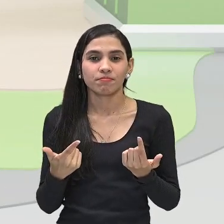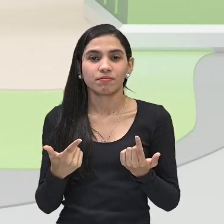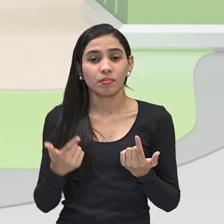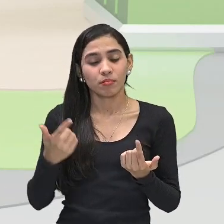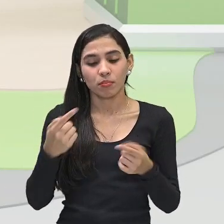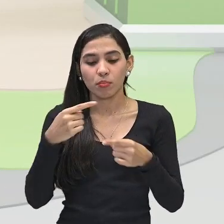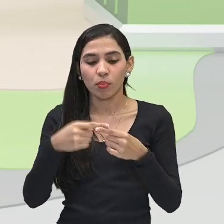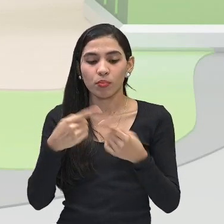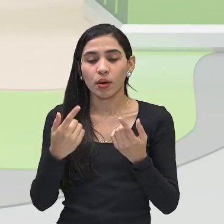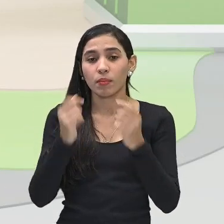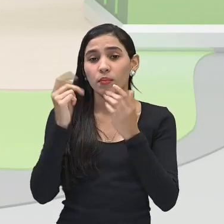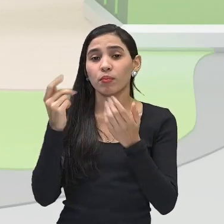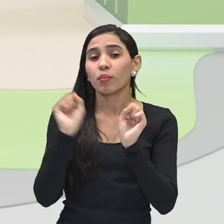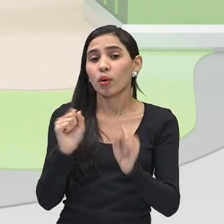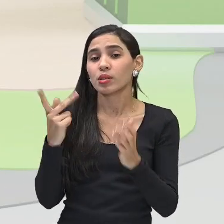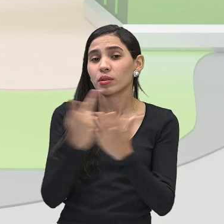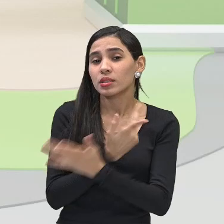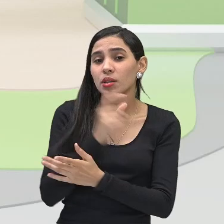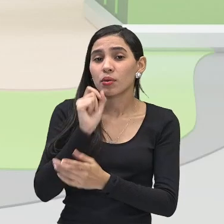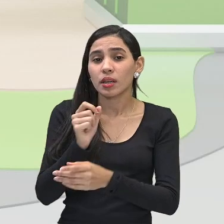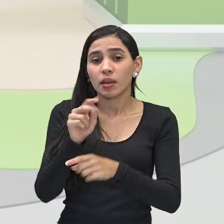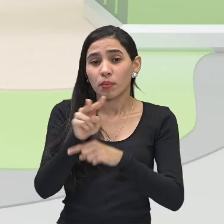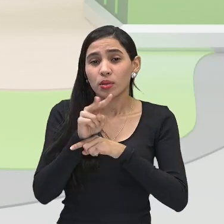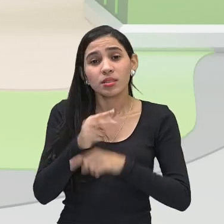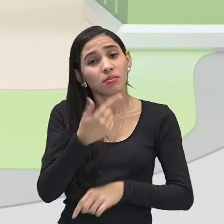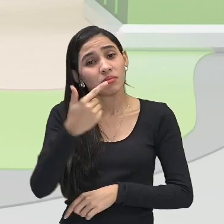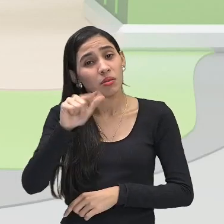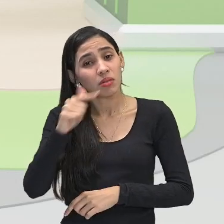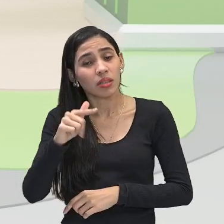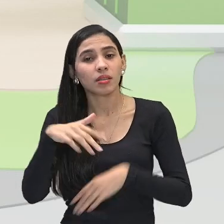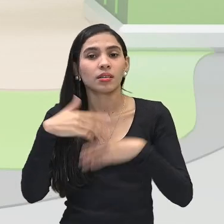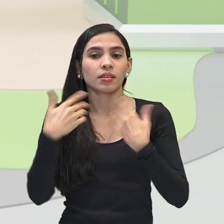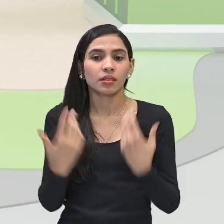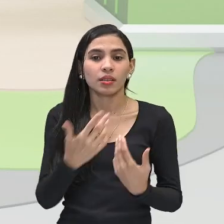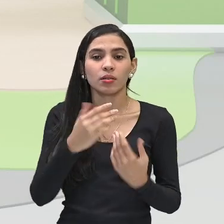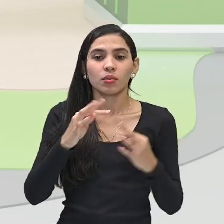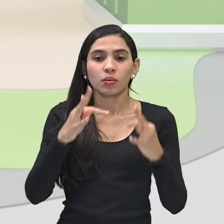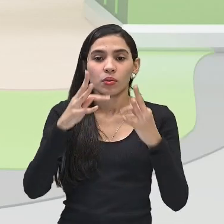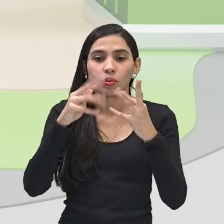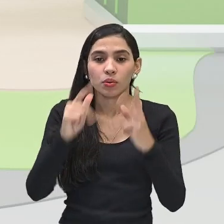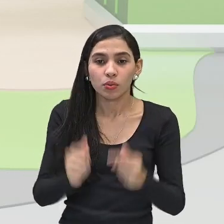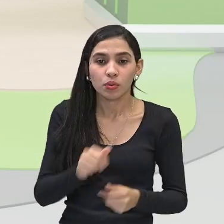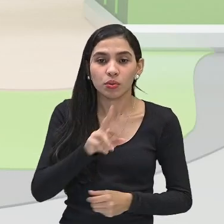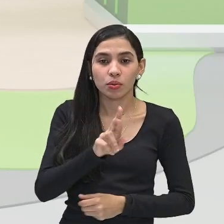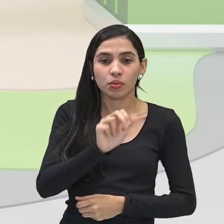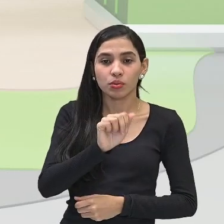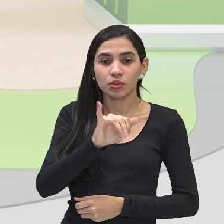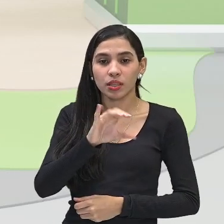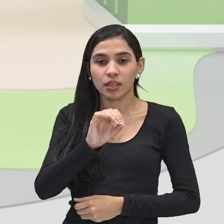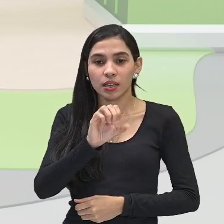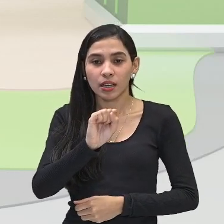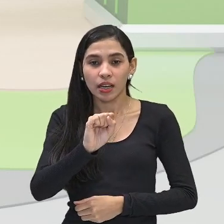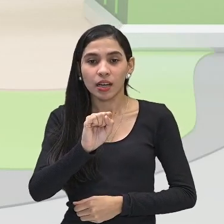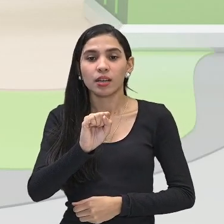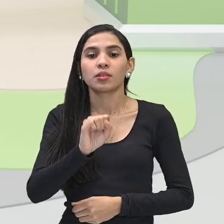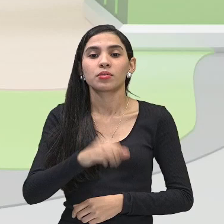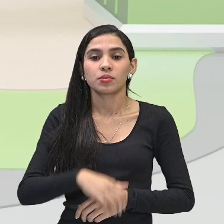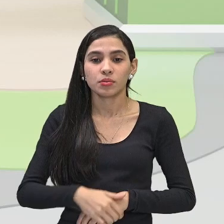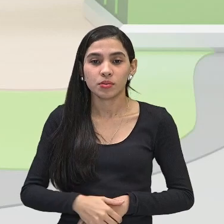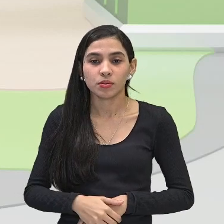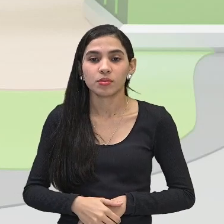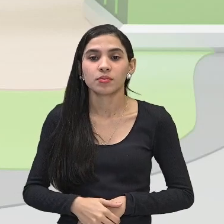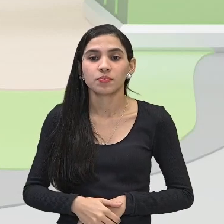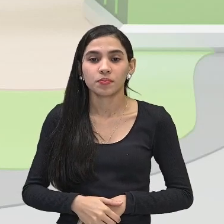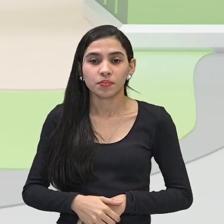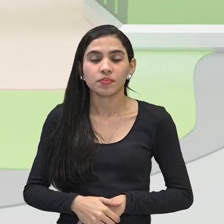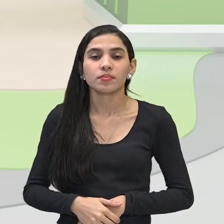totalmente. E aí, todos esses raios, desculpa, principalmente raios ultravioleta, B,